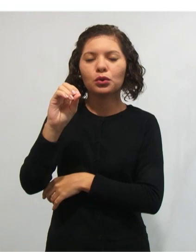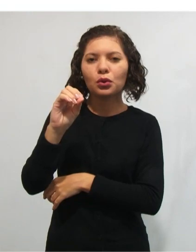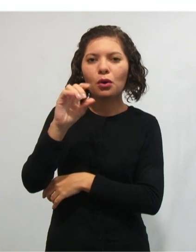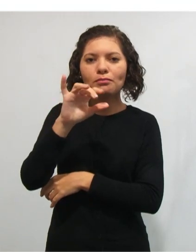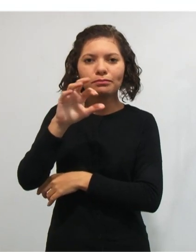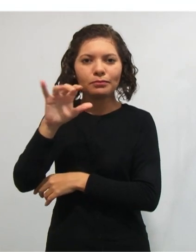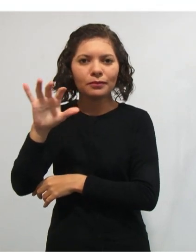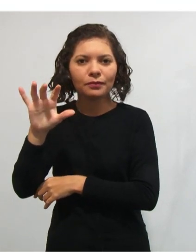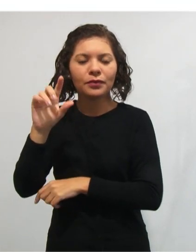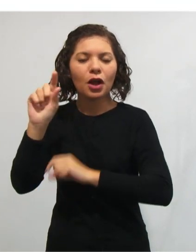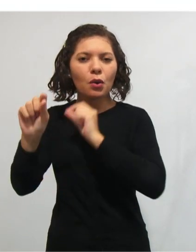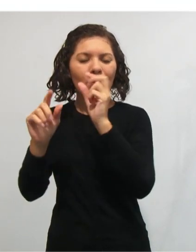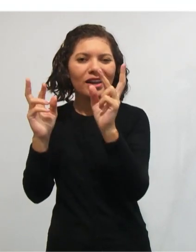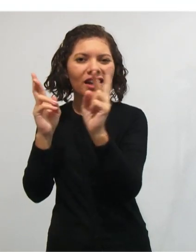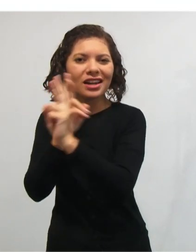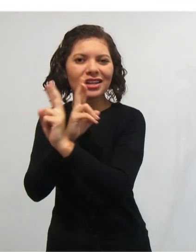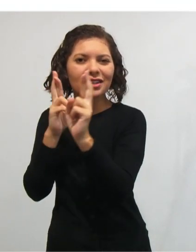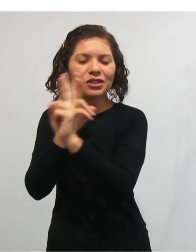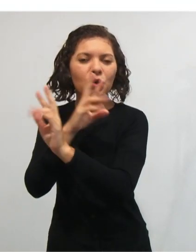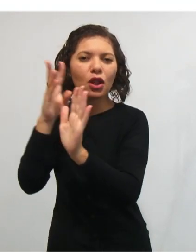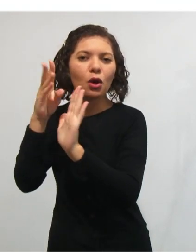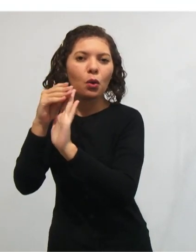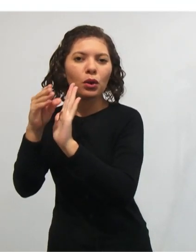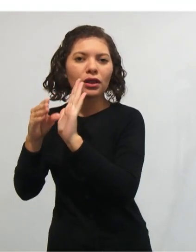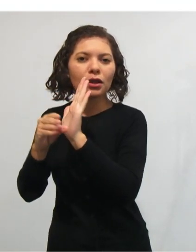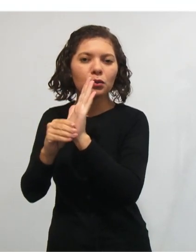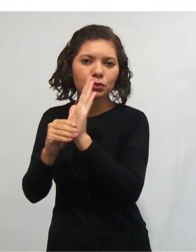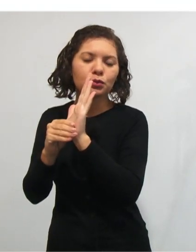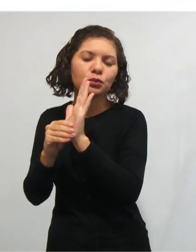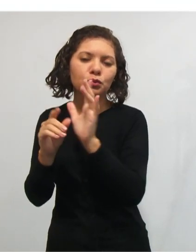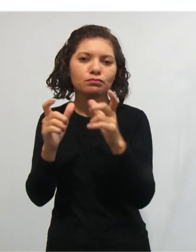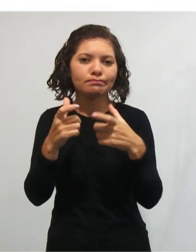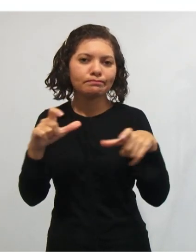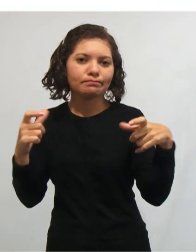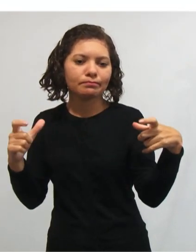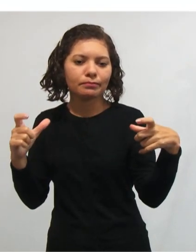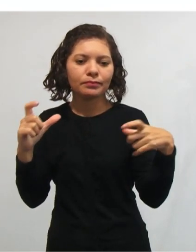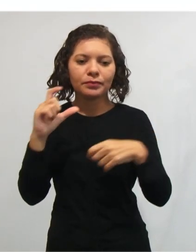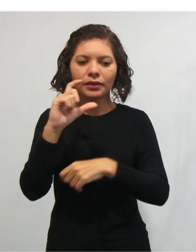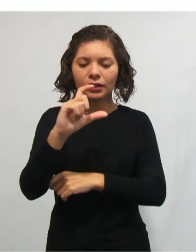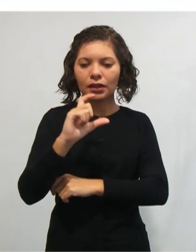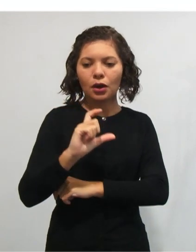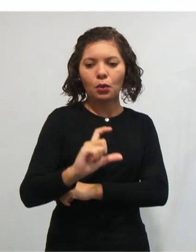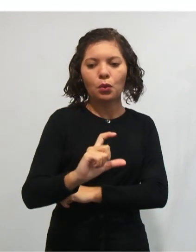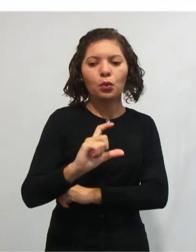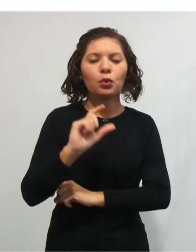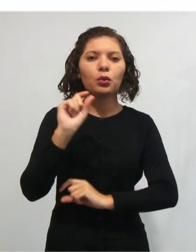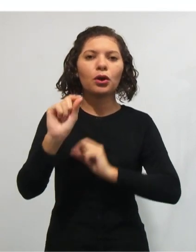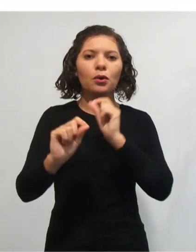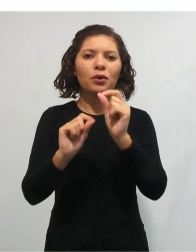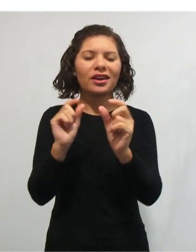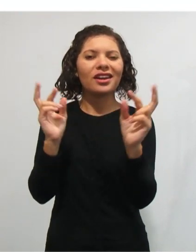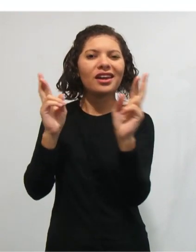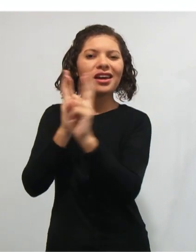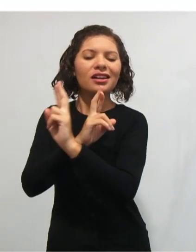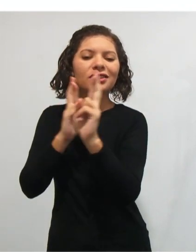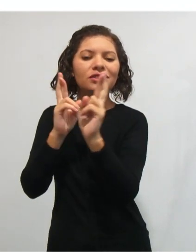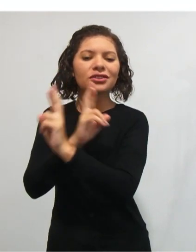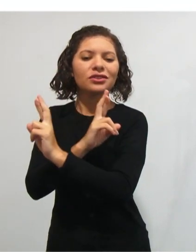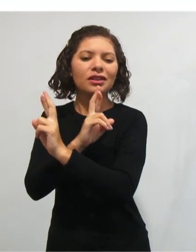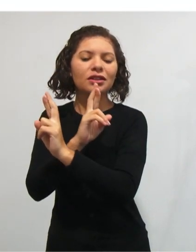conteúdo, aspectos gramaticais. E a desgrafia, ela está mais envolta a